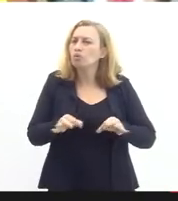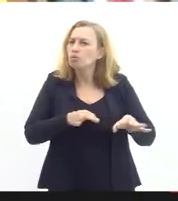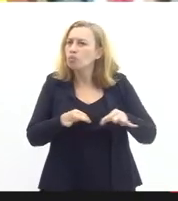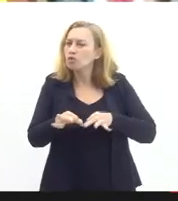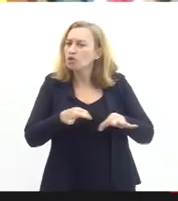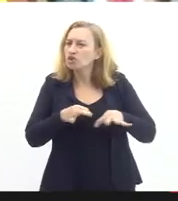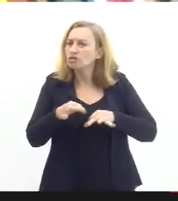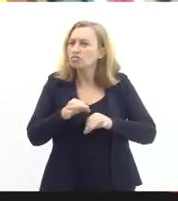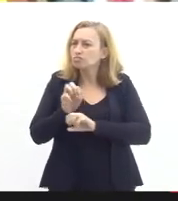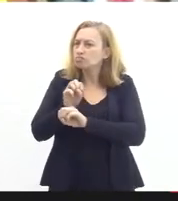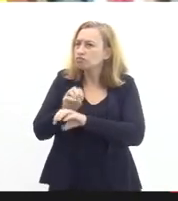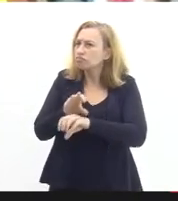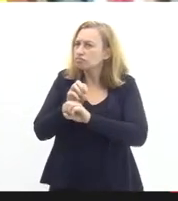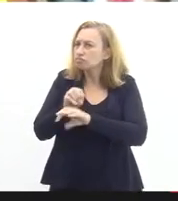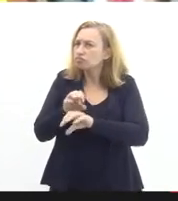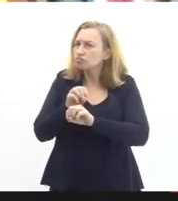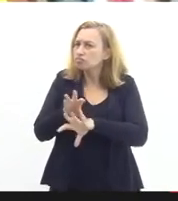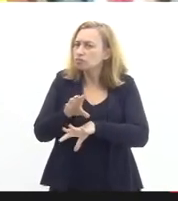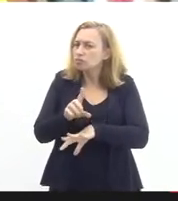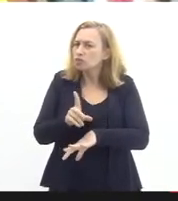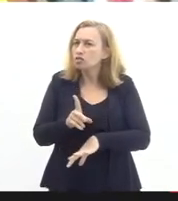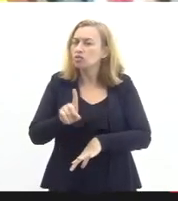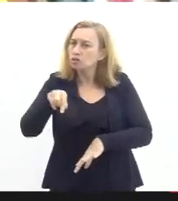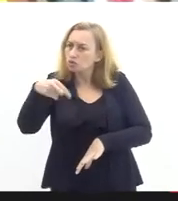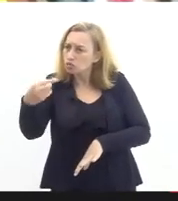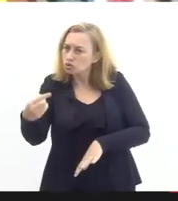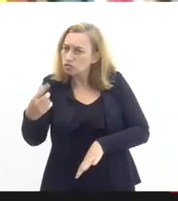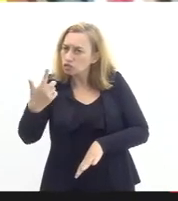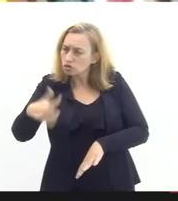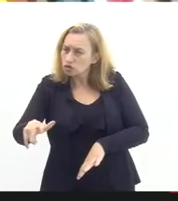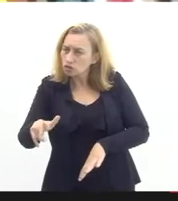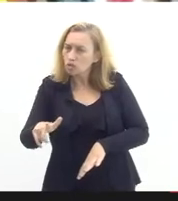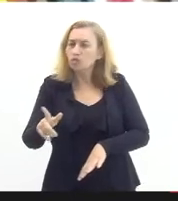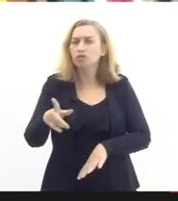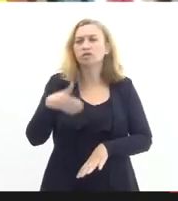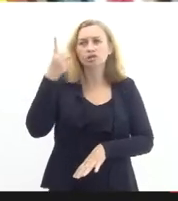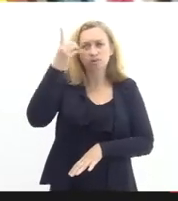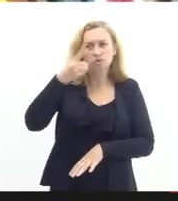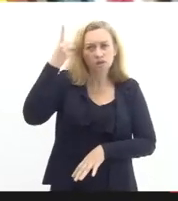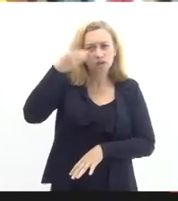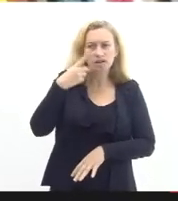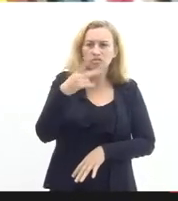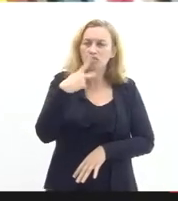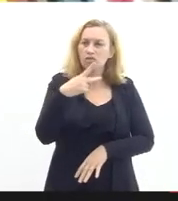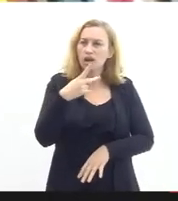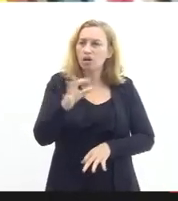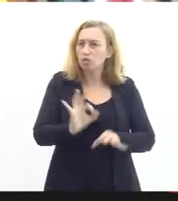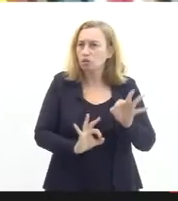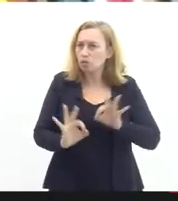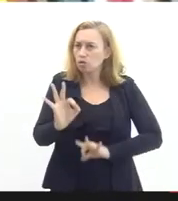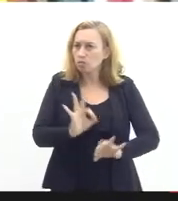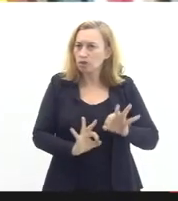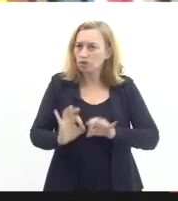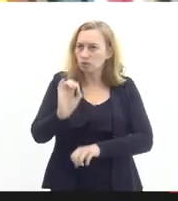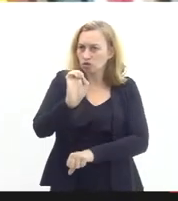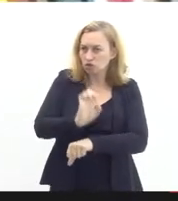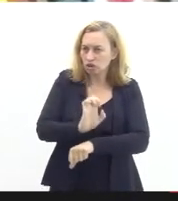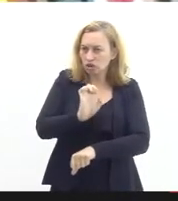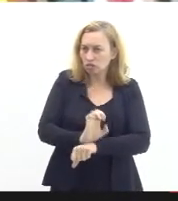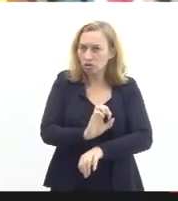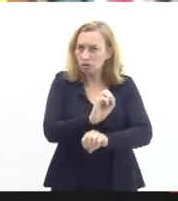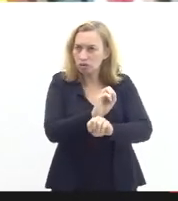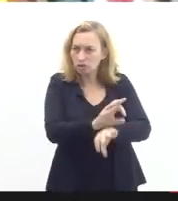educação nós estamos outra vez deputado vou falar do plano estadual de